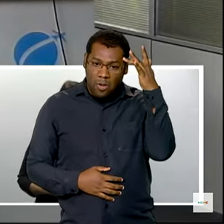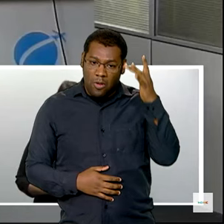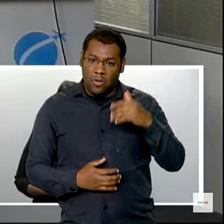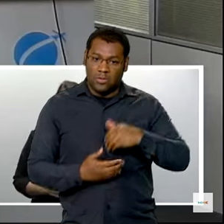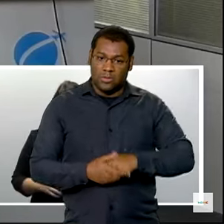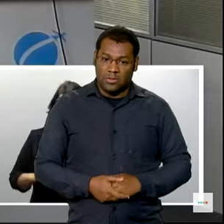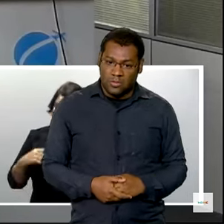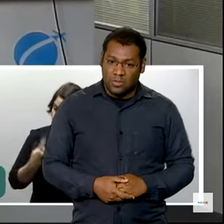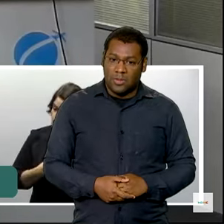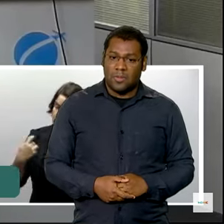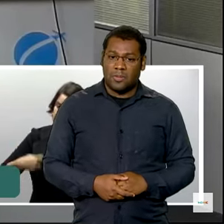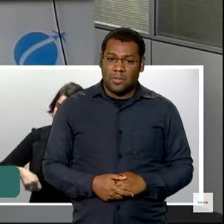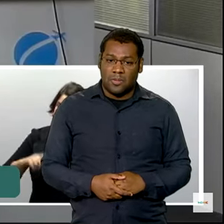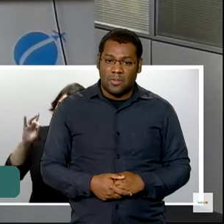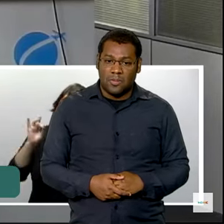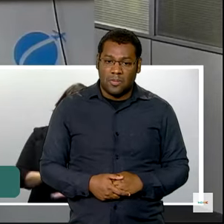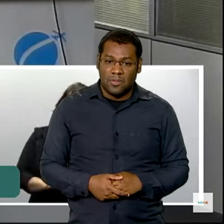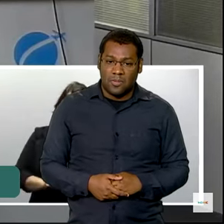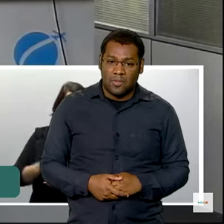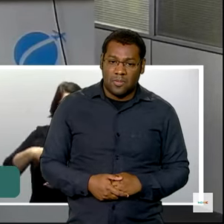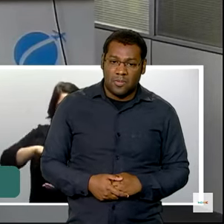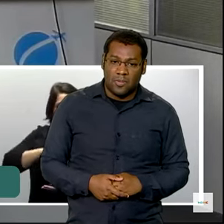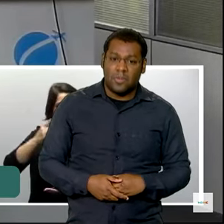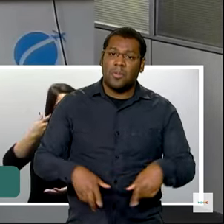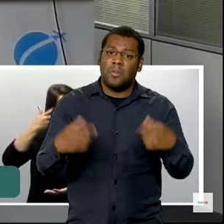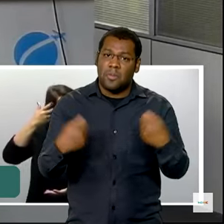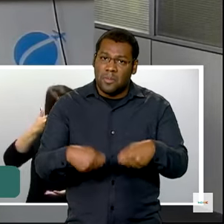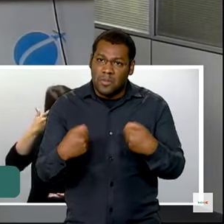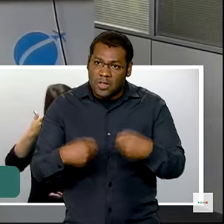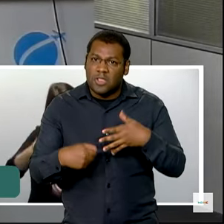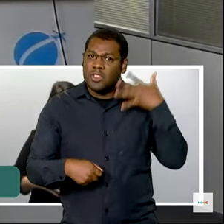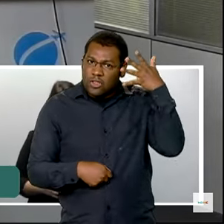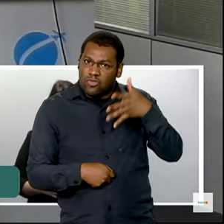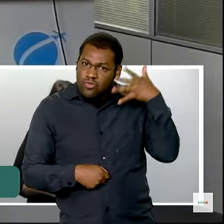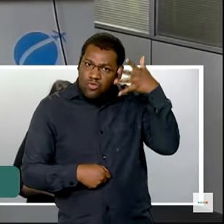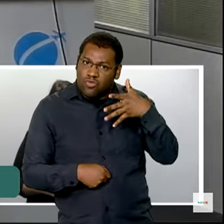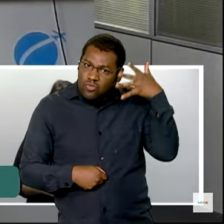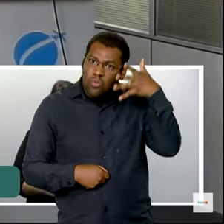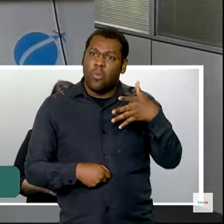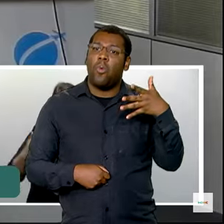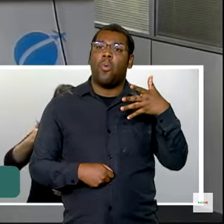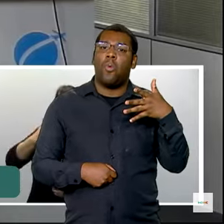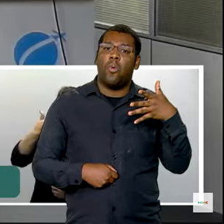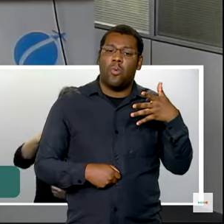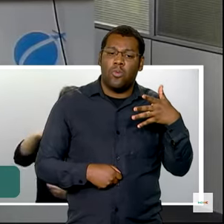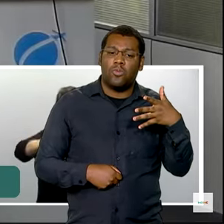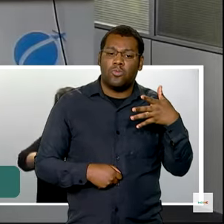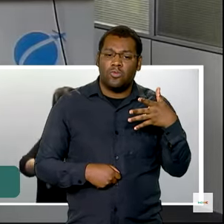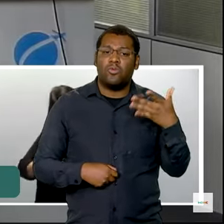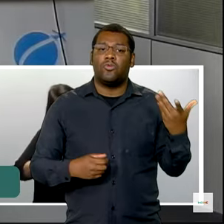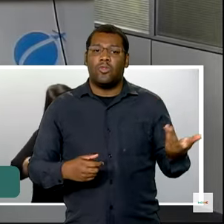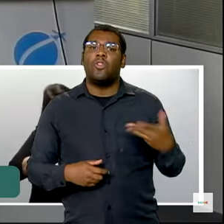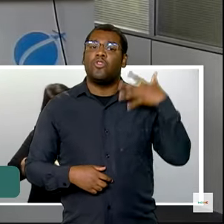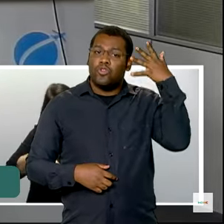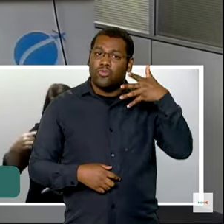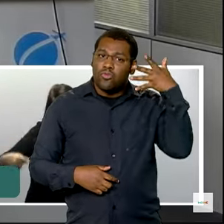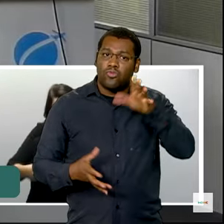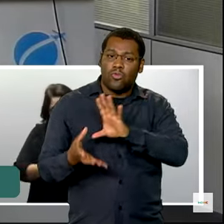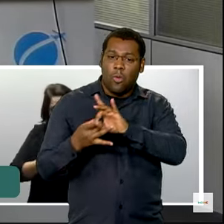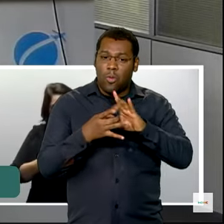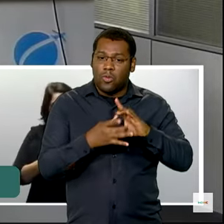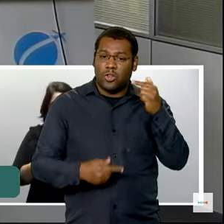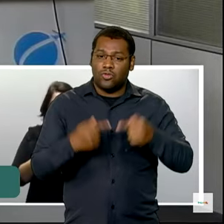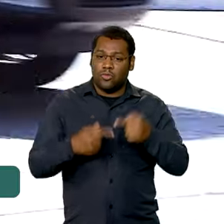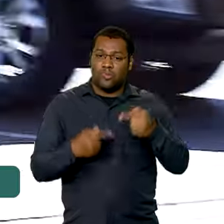Precisamos, portanto, colocar essa questão nos nossos discursos, nos discursos das formulações políticas, no desenho das